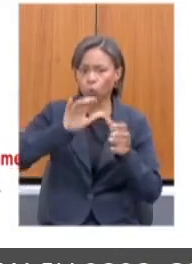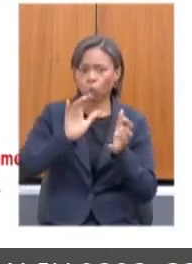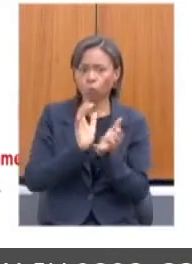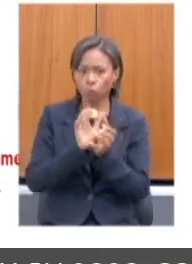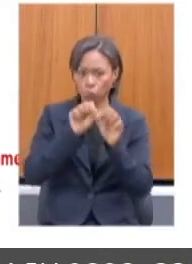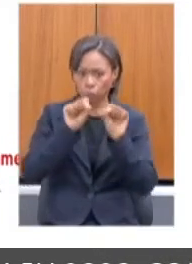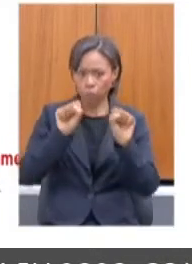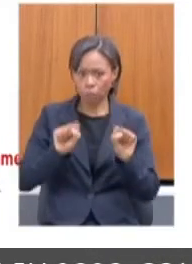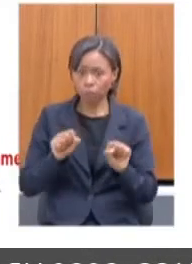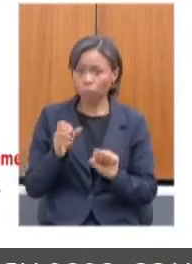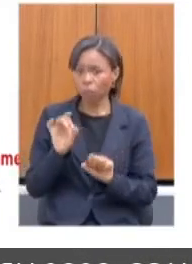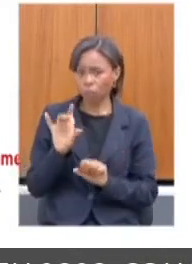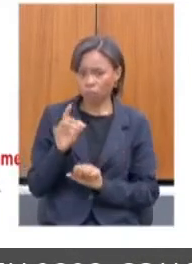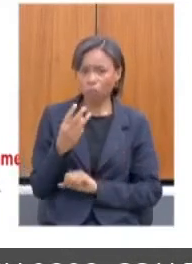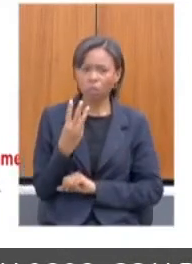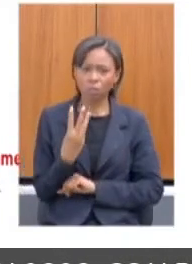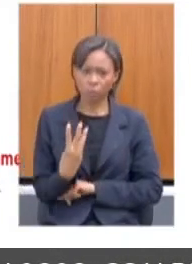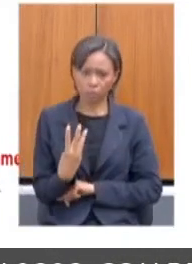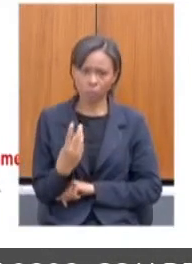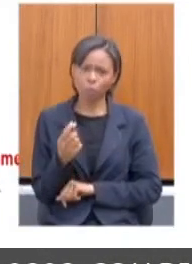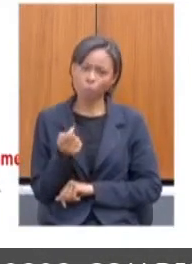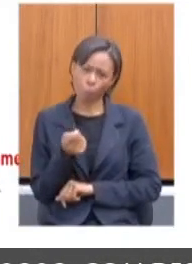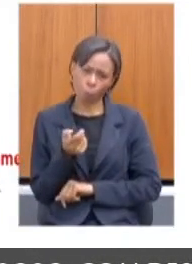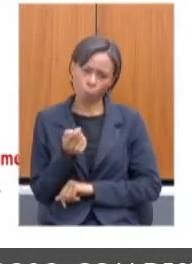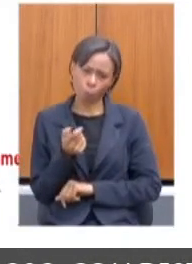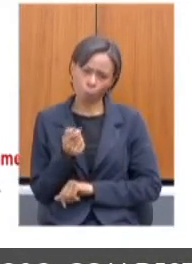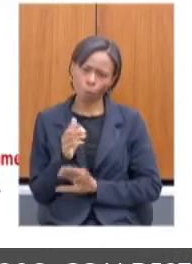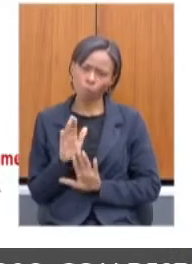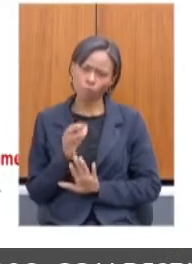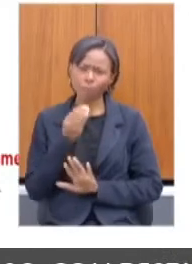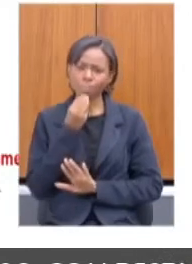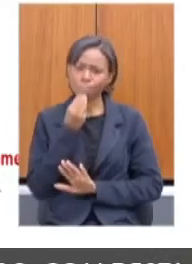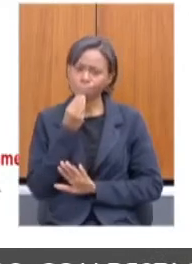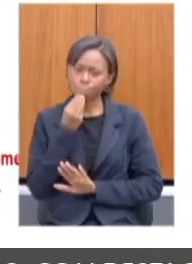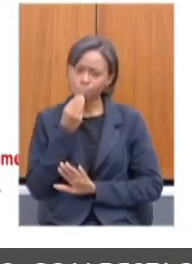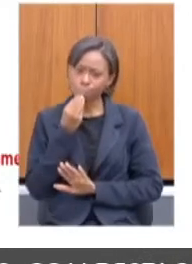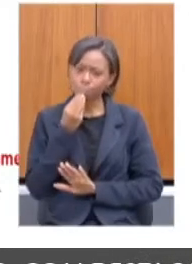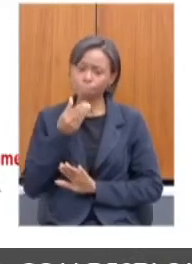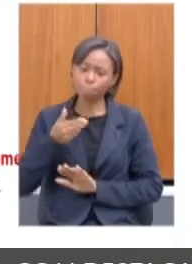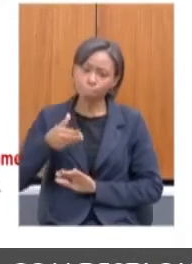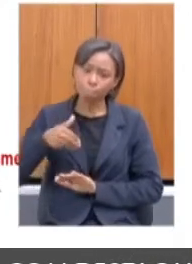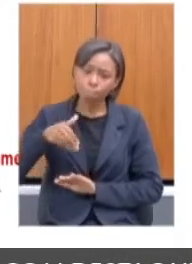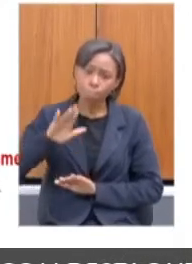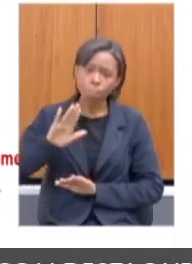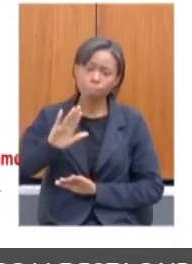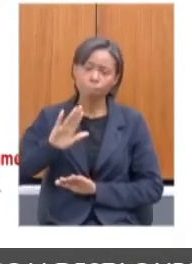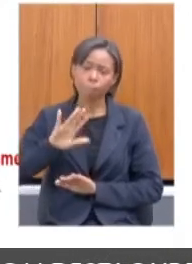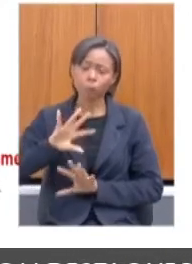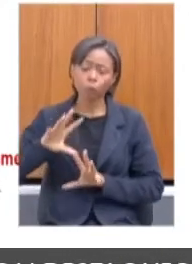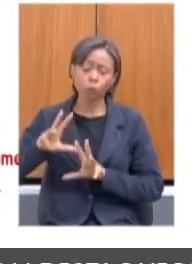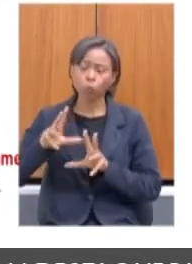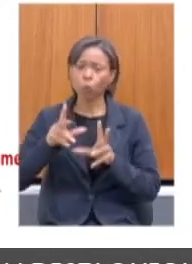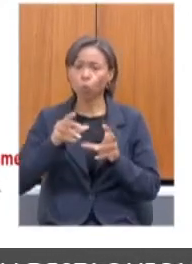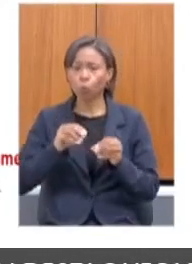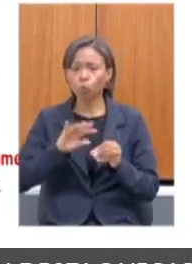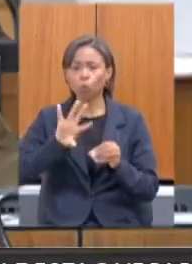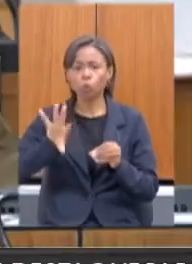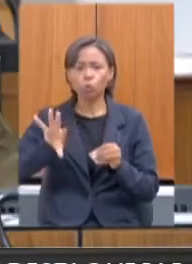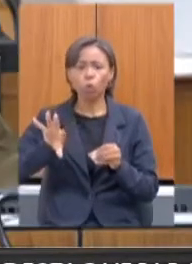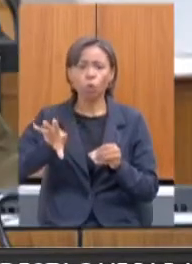ainda é muito pouco, mas a nossa expectativa mais adesão de todos os equipamentos onde